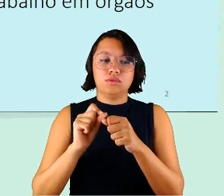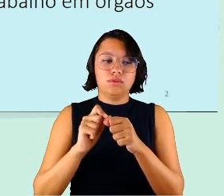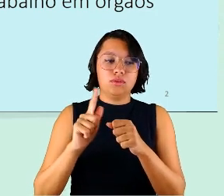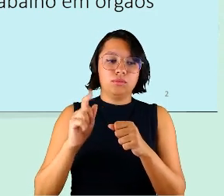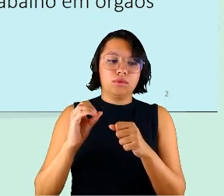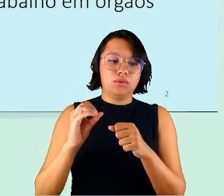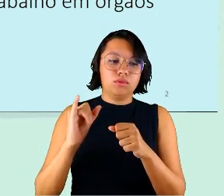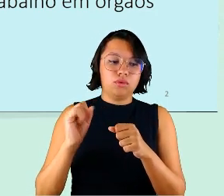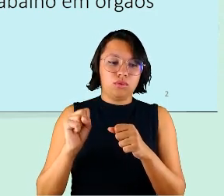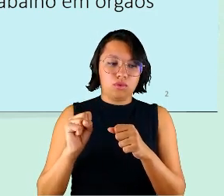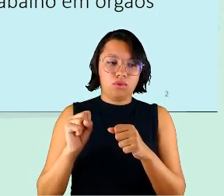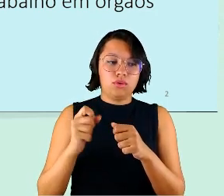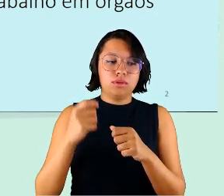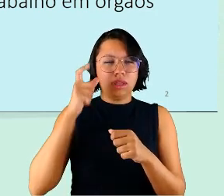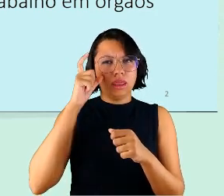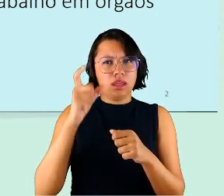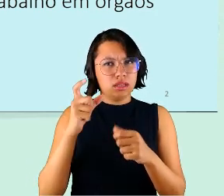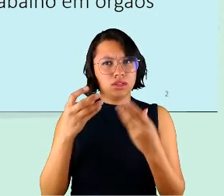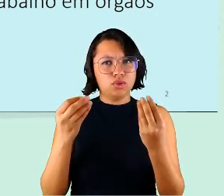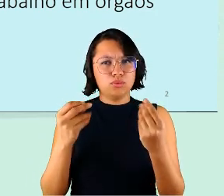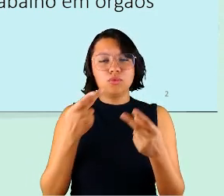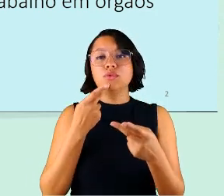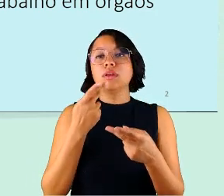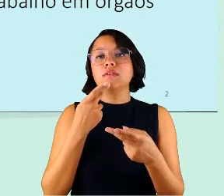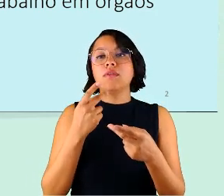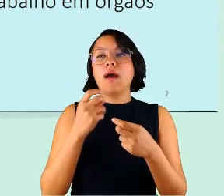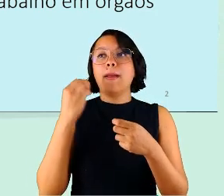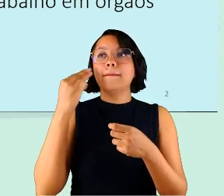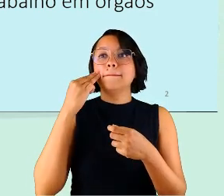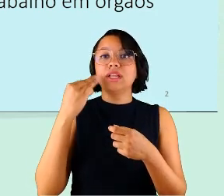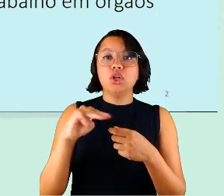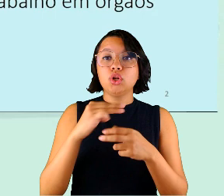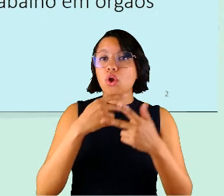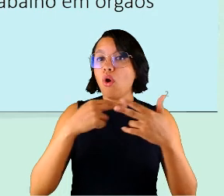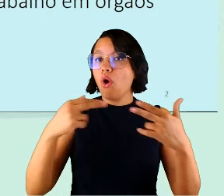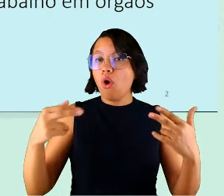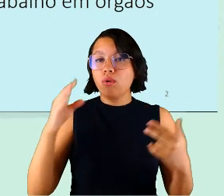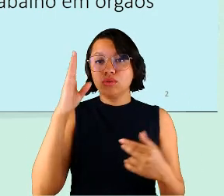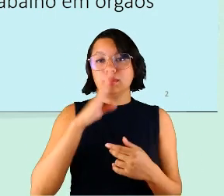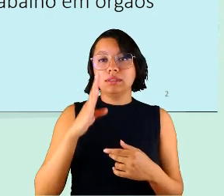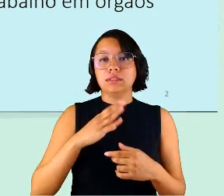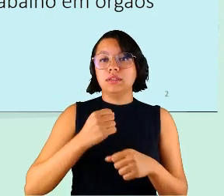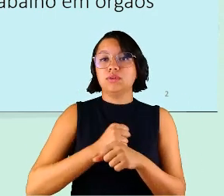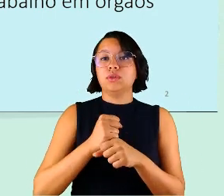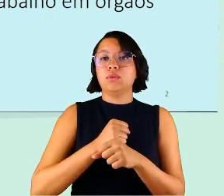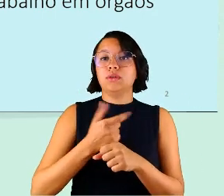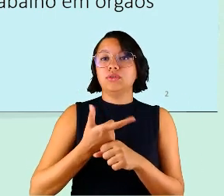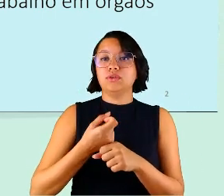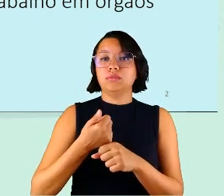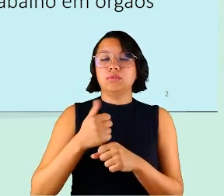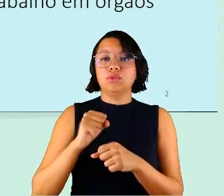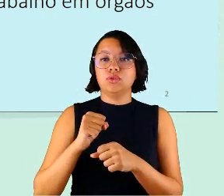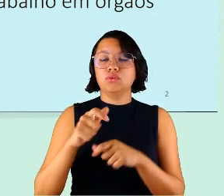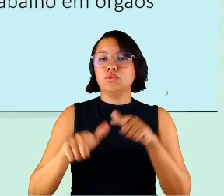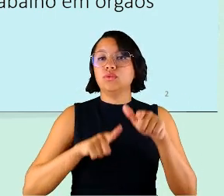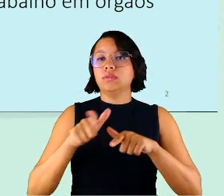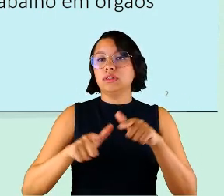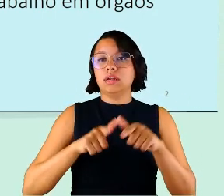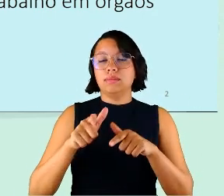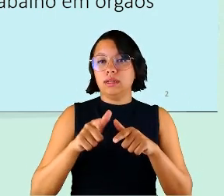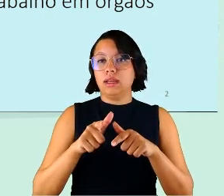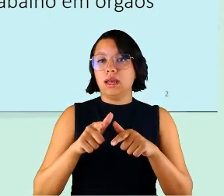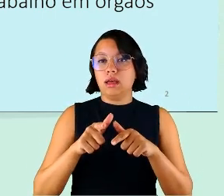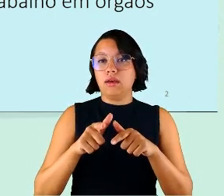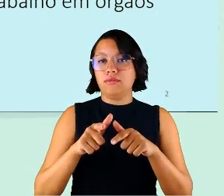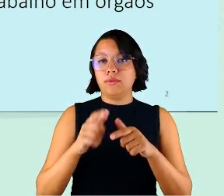interessante, em que ele relata, inclusive, os milhões de brasileiros que em 2018 trabalhavam a